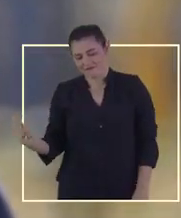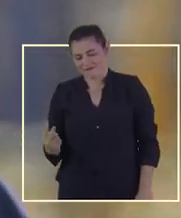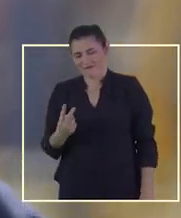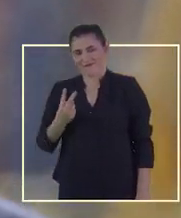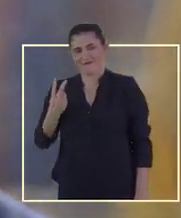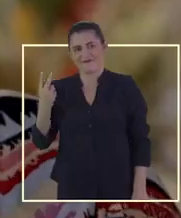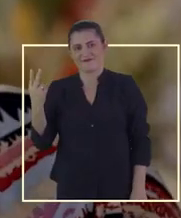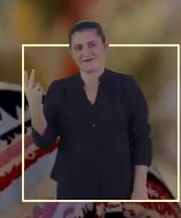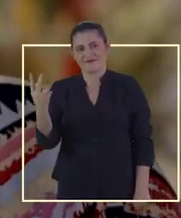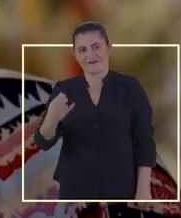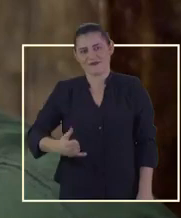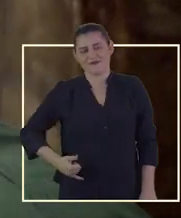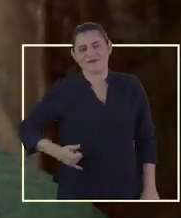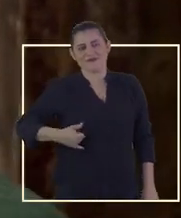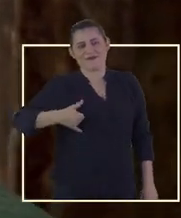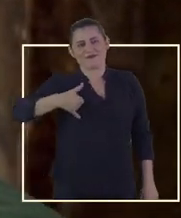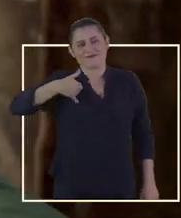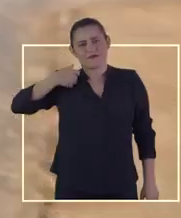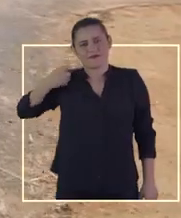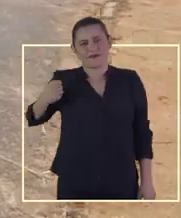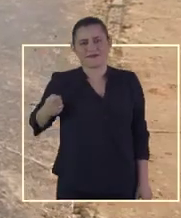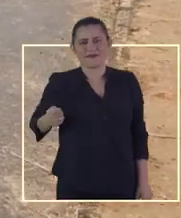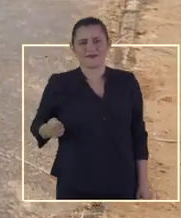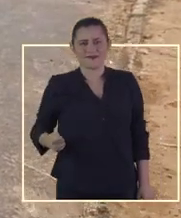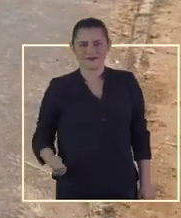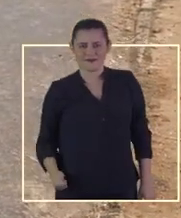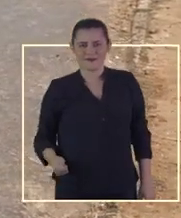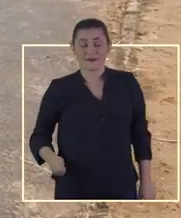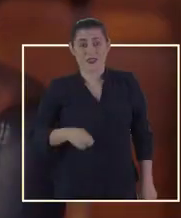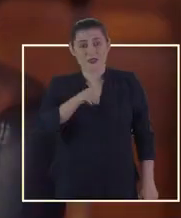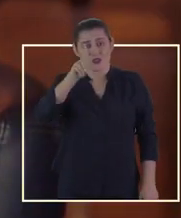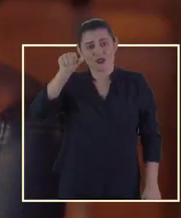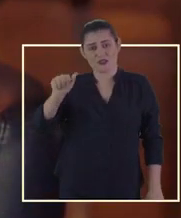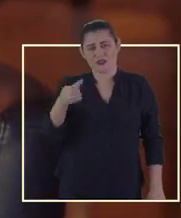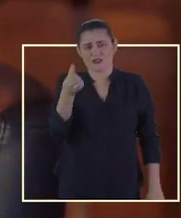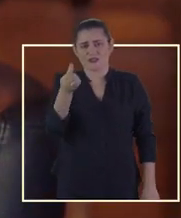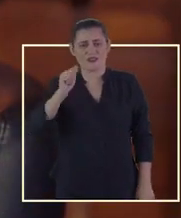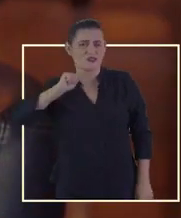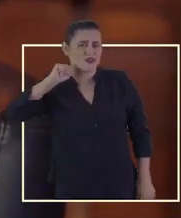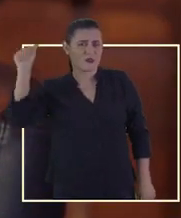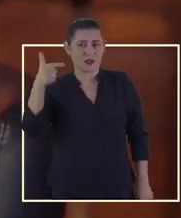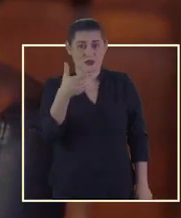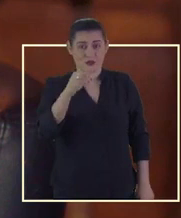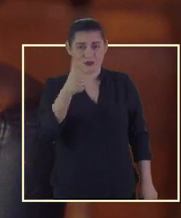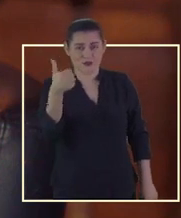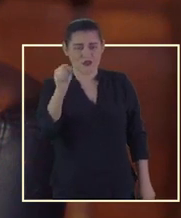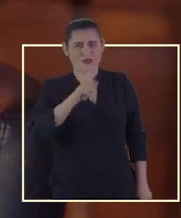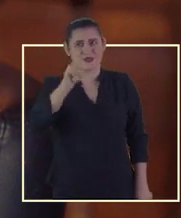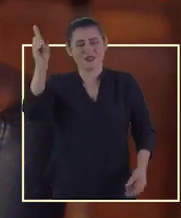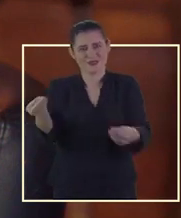De nobreza, constância e valor No dia 6 de abril de 2018,